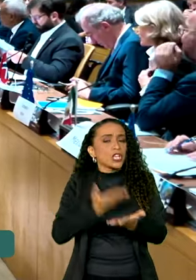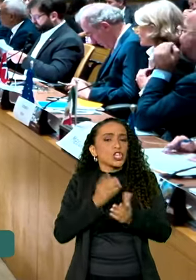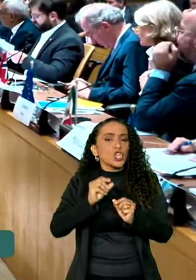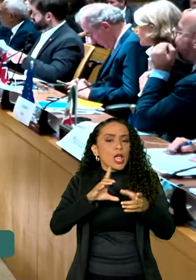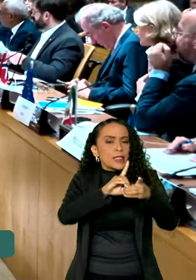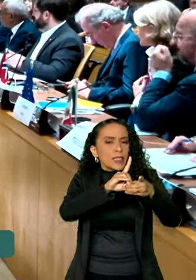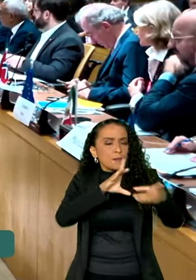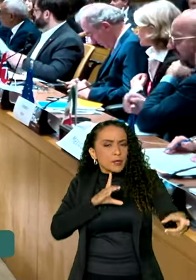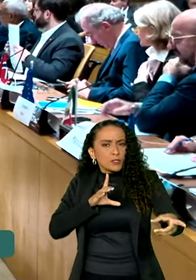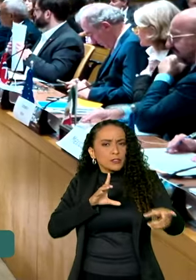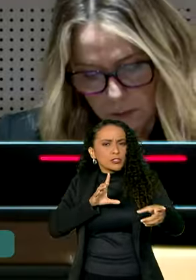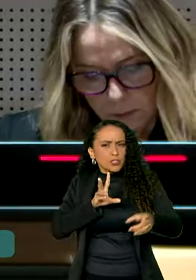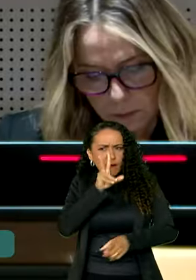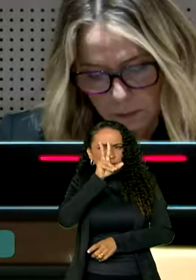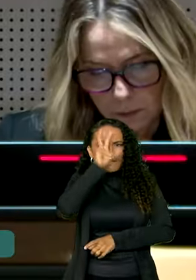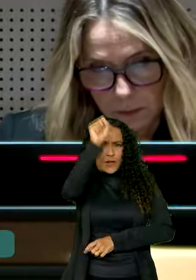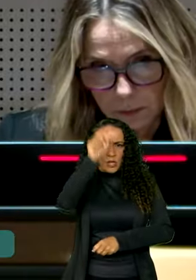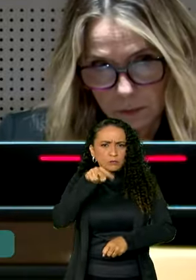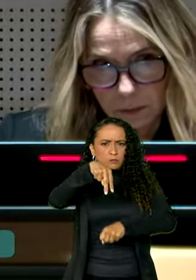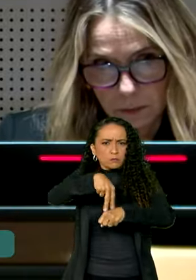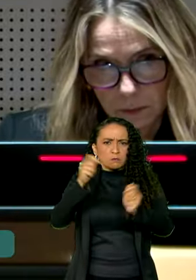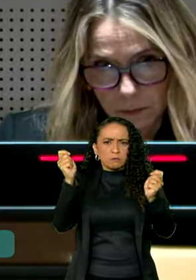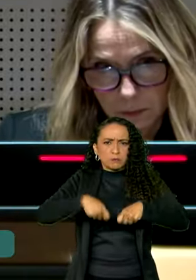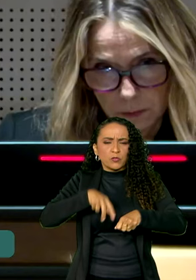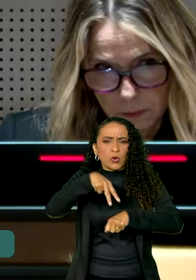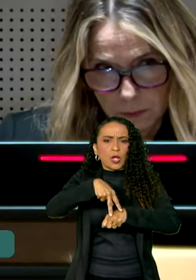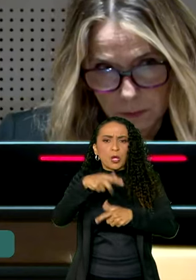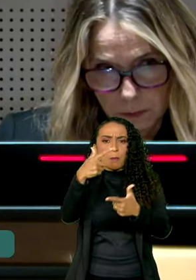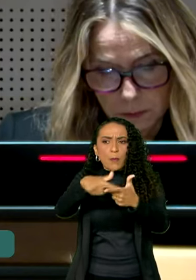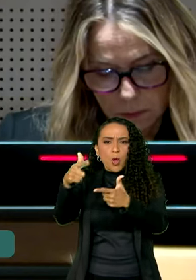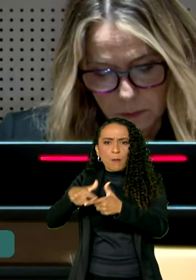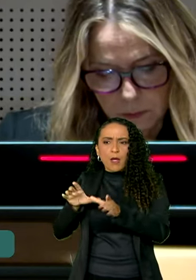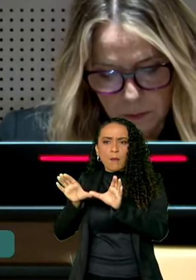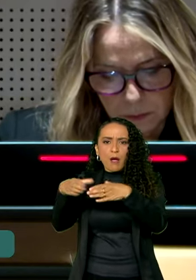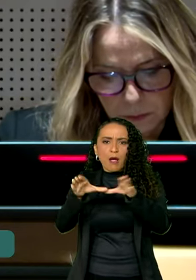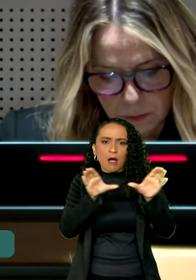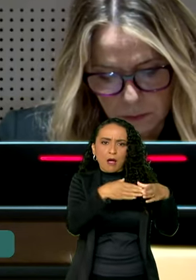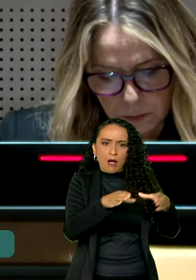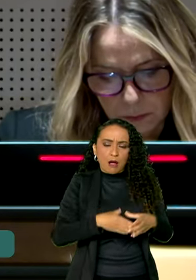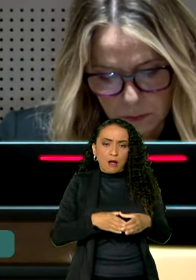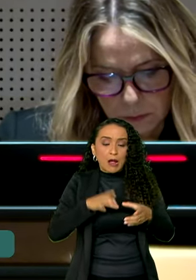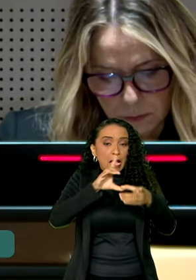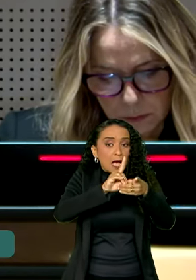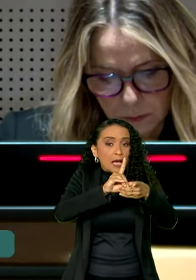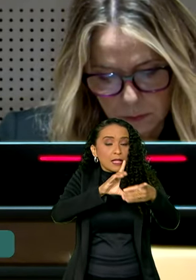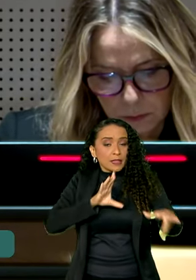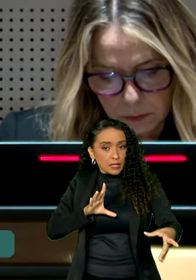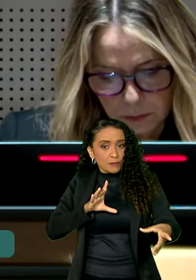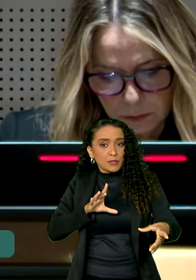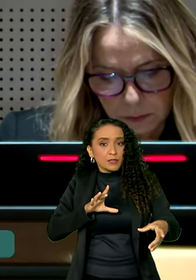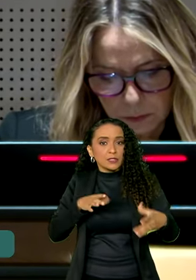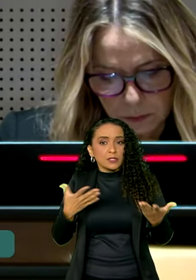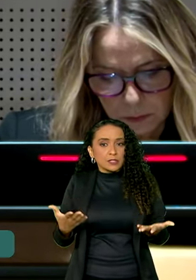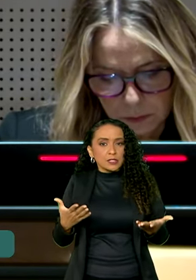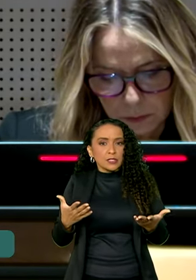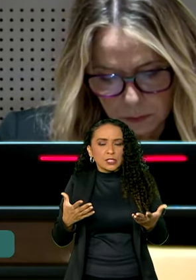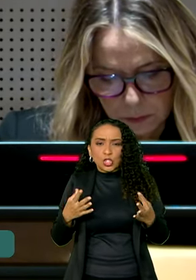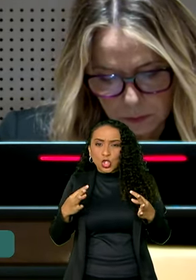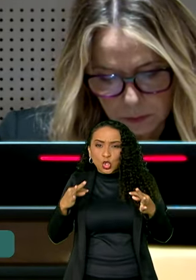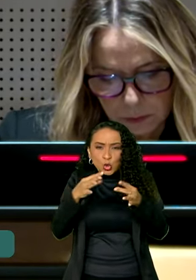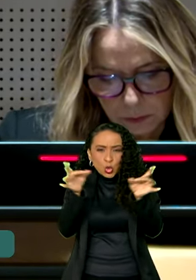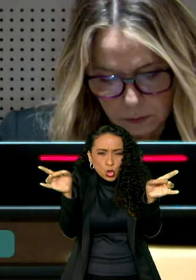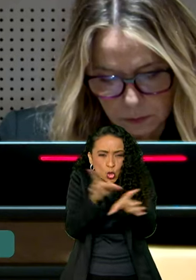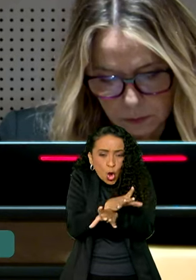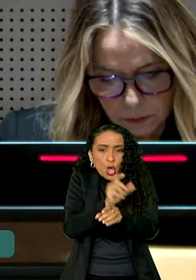democracia revigorada pode fazer frente aos problemas coletivos. A democracia, em sua plenitude,